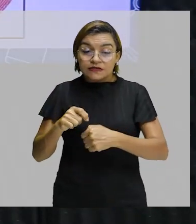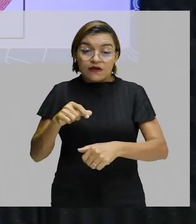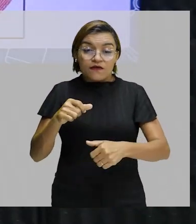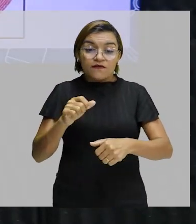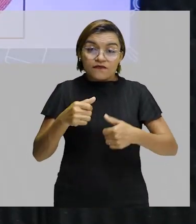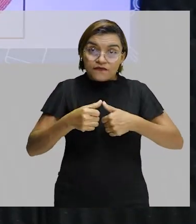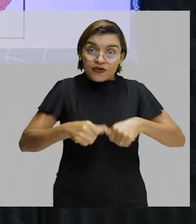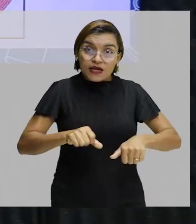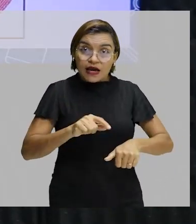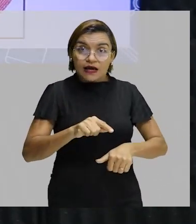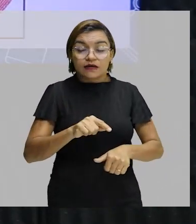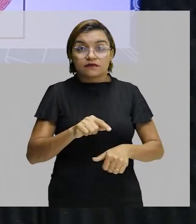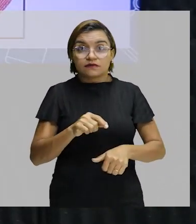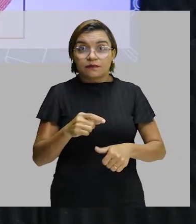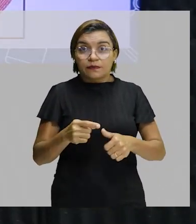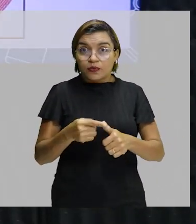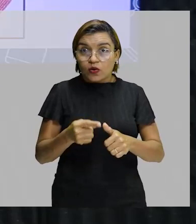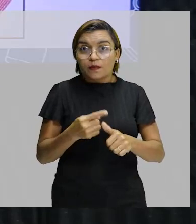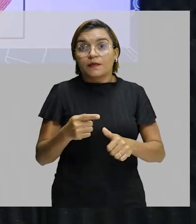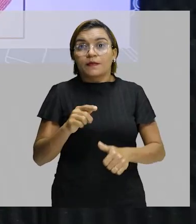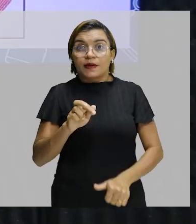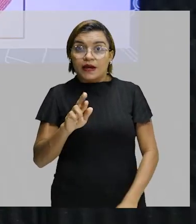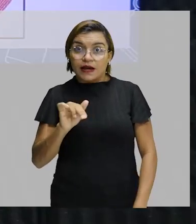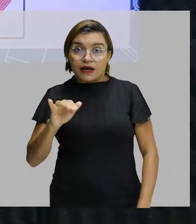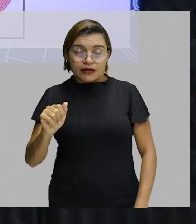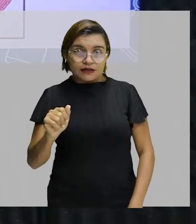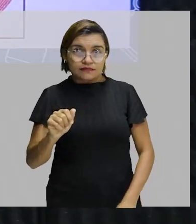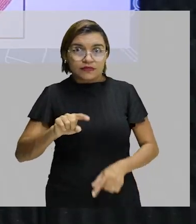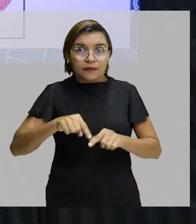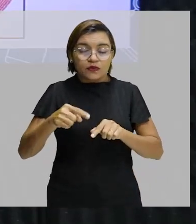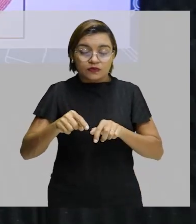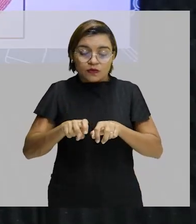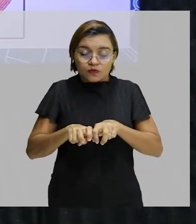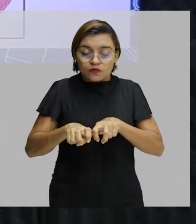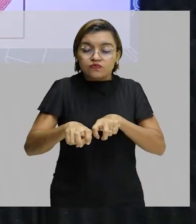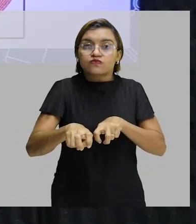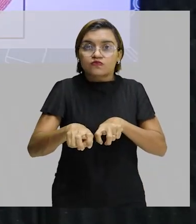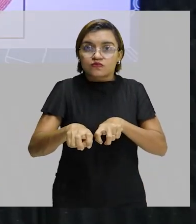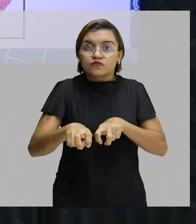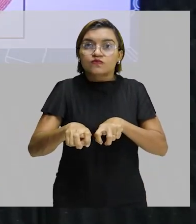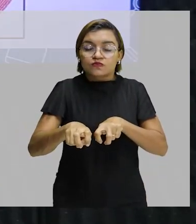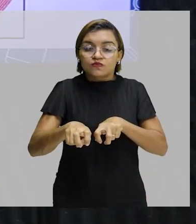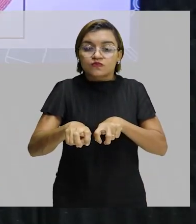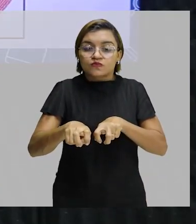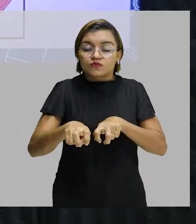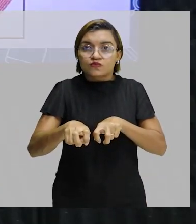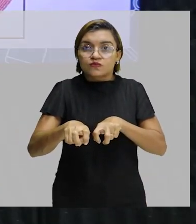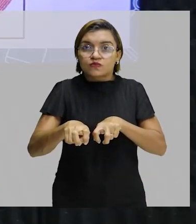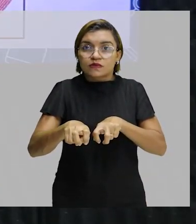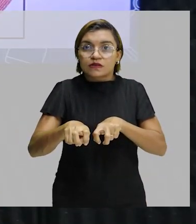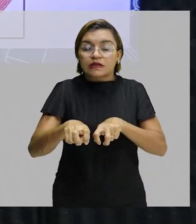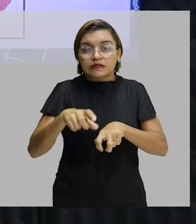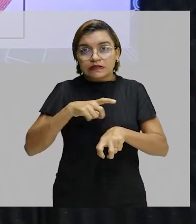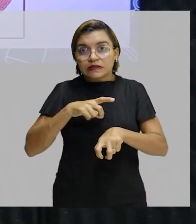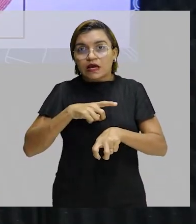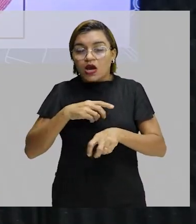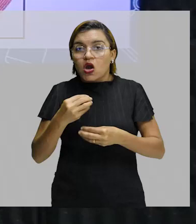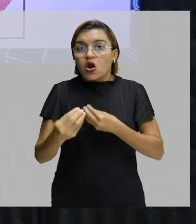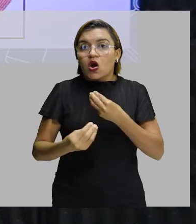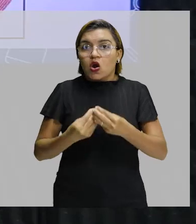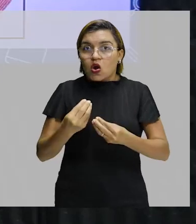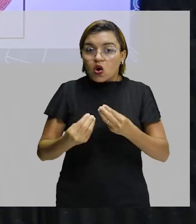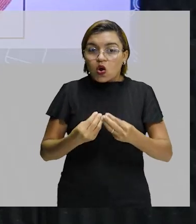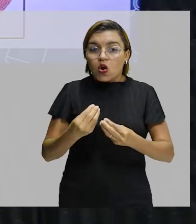atletas. Eles são posicionados um pouquinho à frente, para que exista a compensação dessa distância,